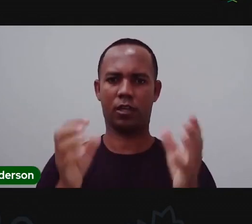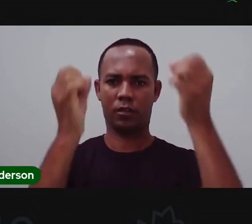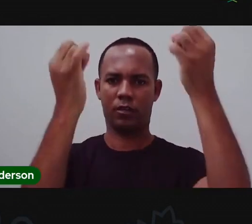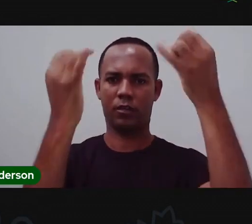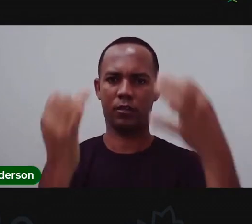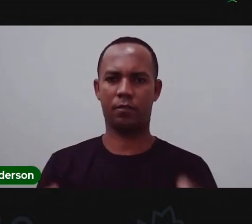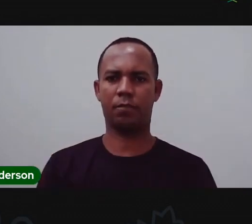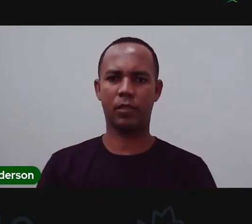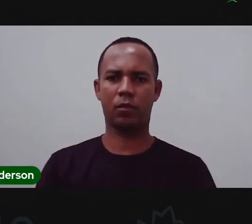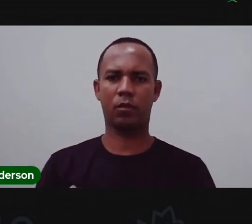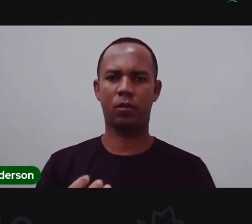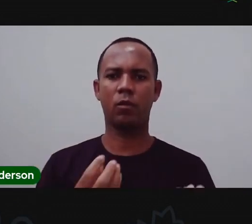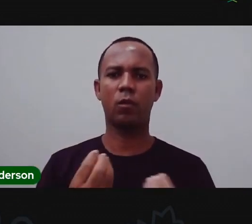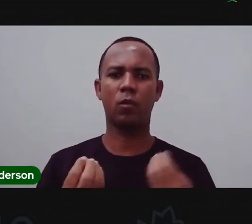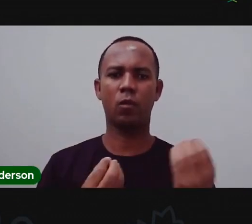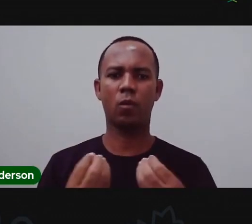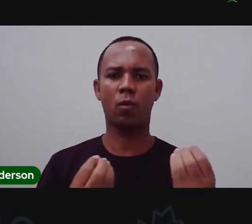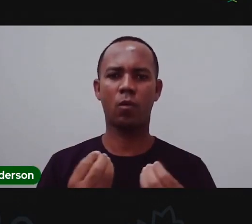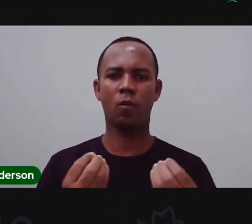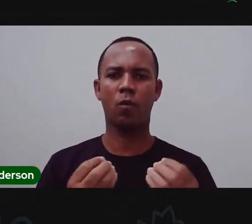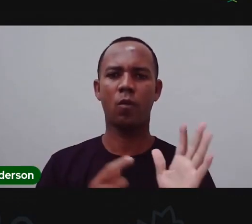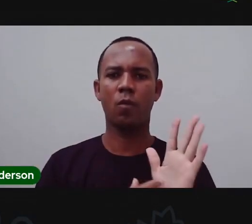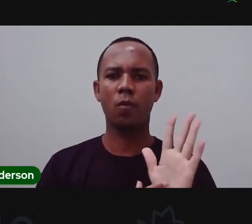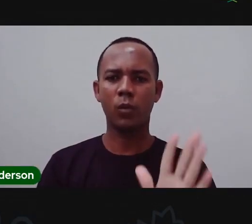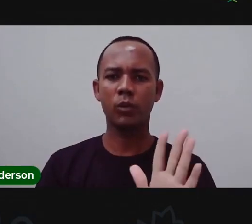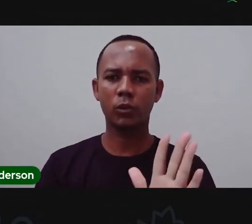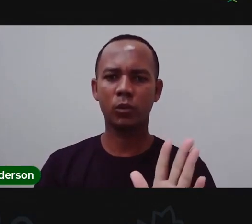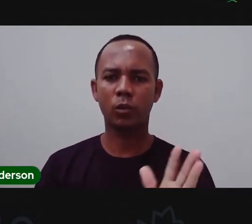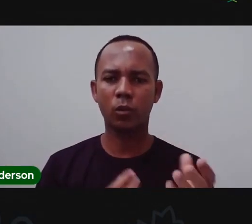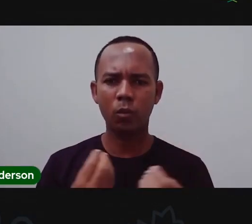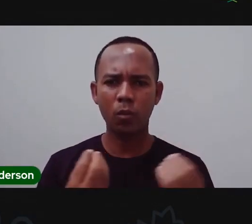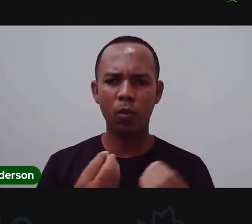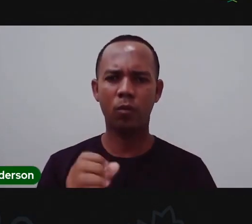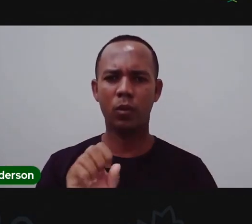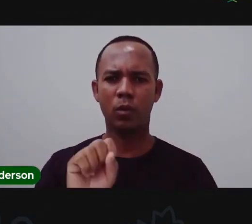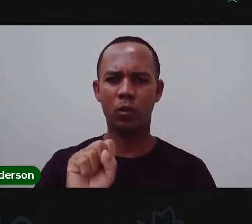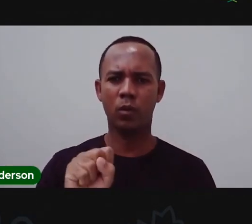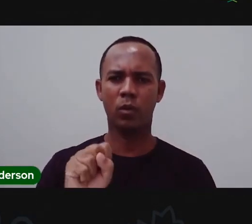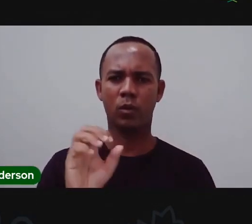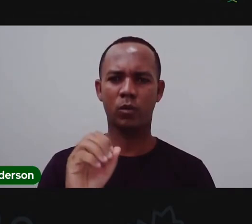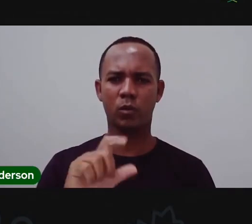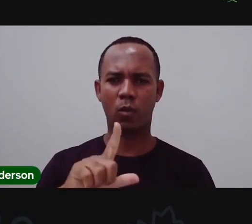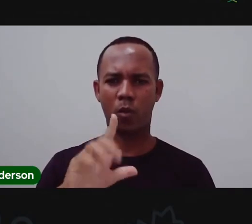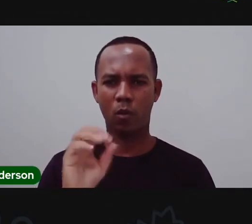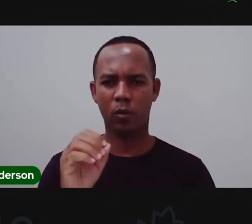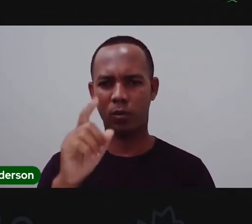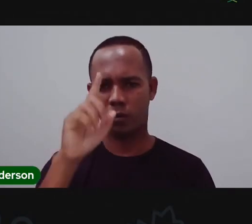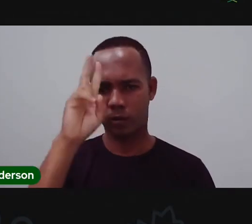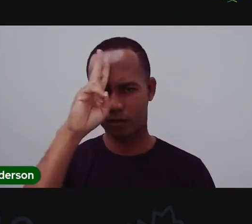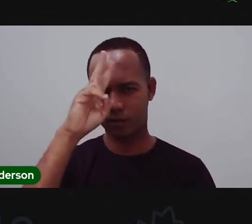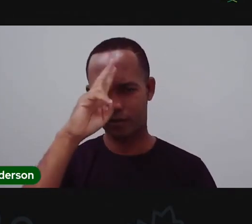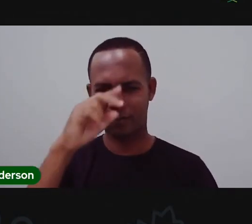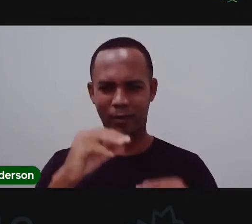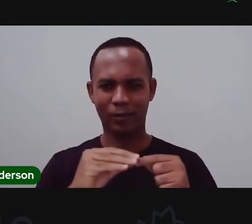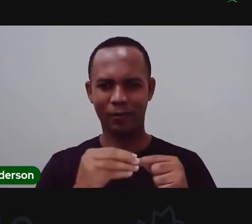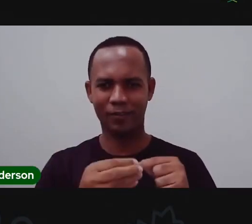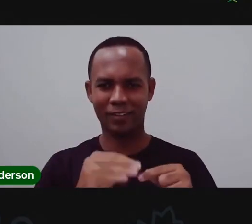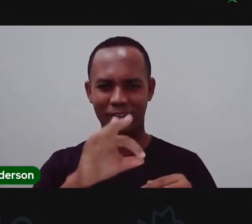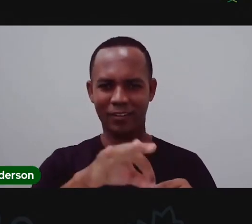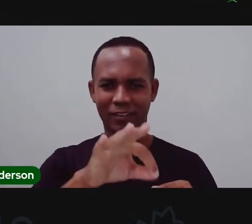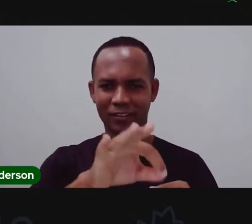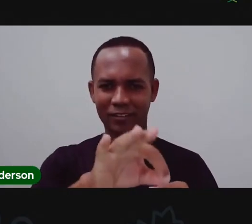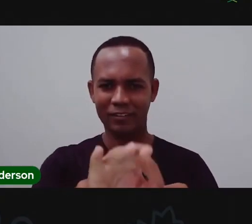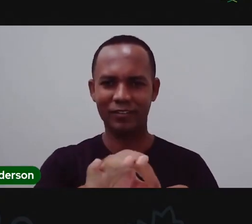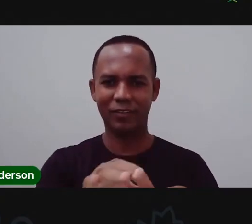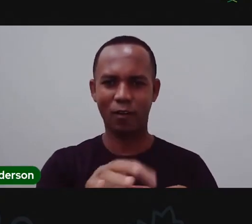fizemos um experimento fantástico aqui em uma aula passada sobre o solo e aí nós fizemos aquele experimento do feijão, do solo fértil e do solo